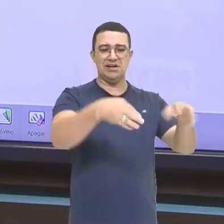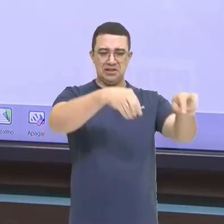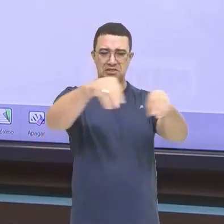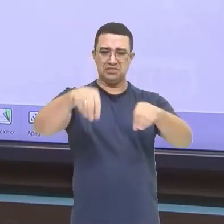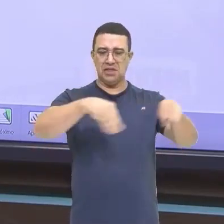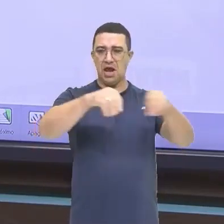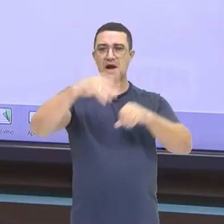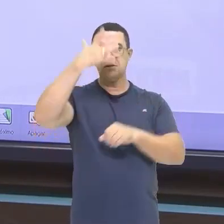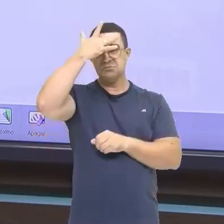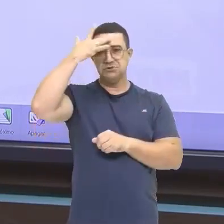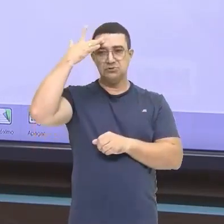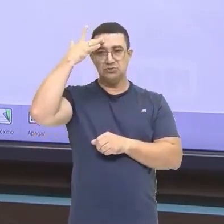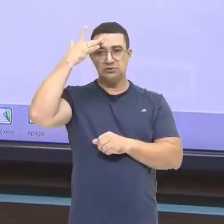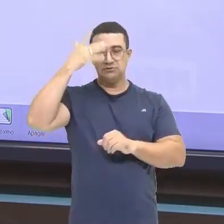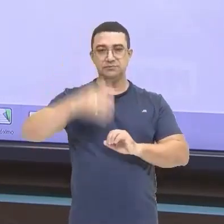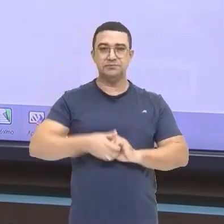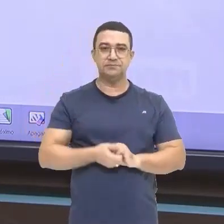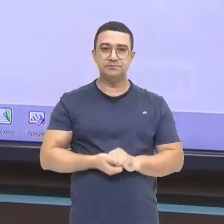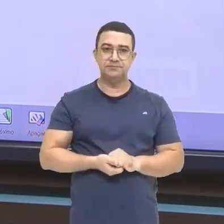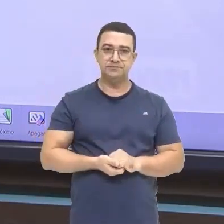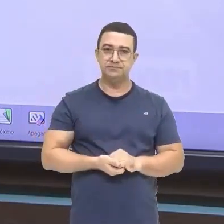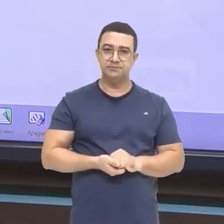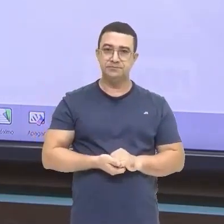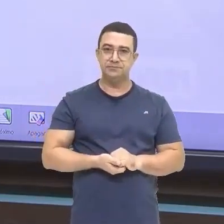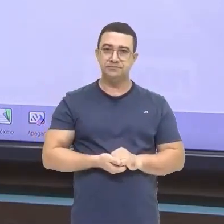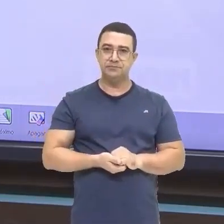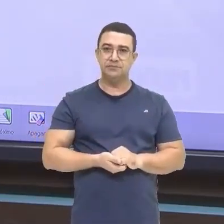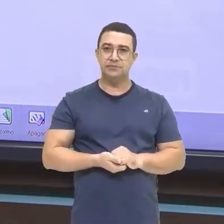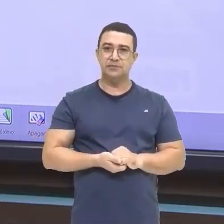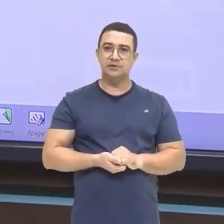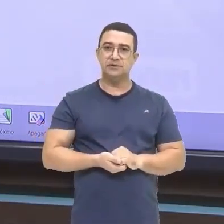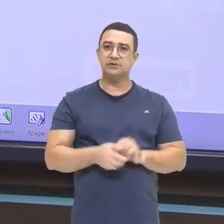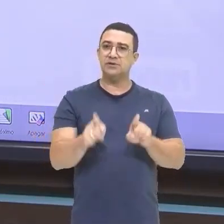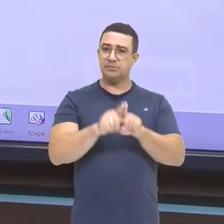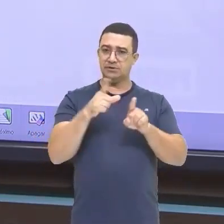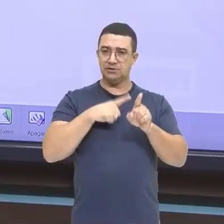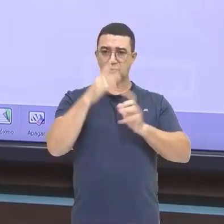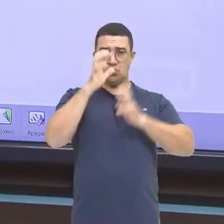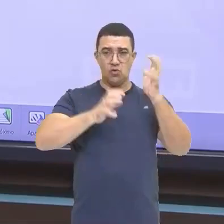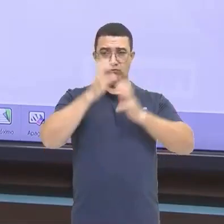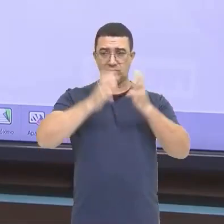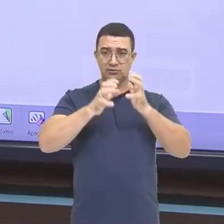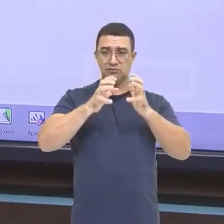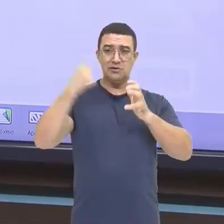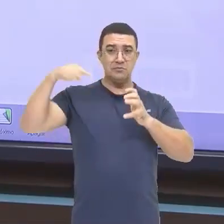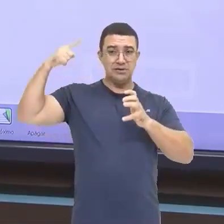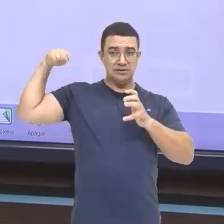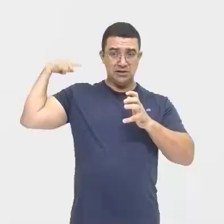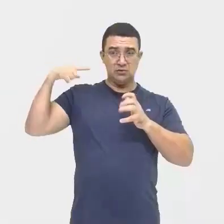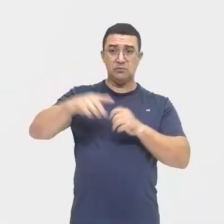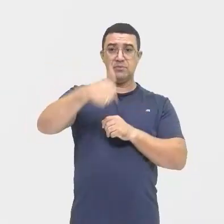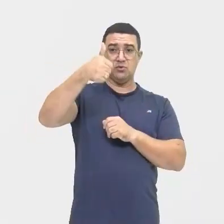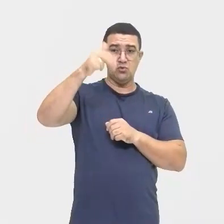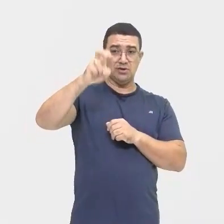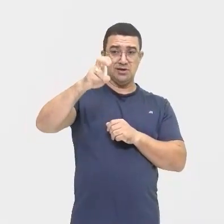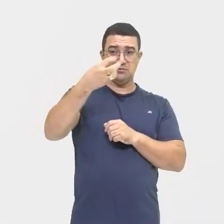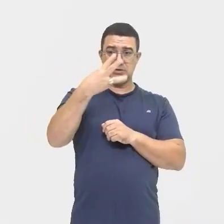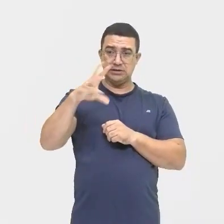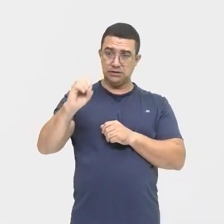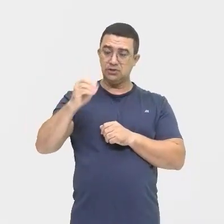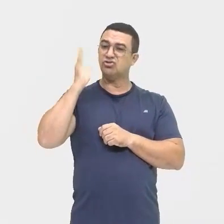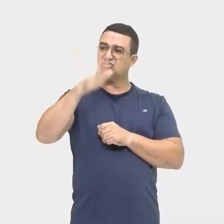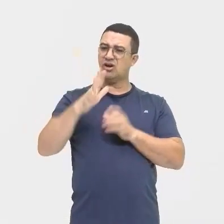das terras E aí temos esses conflitos A gente tem desde o período ali de 1530